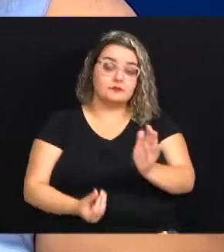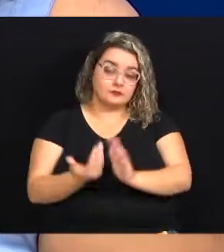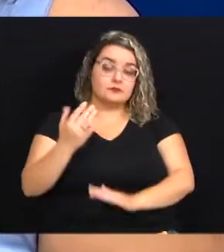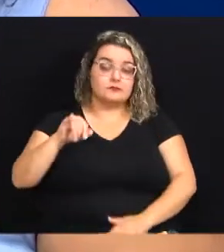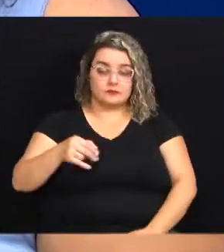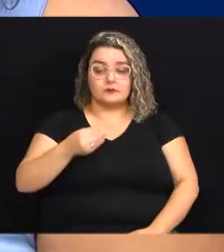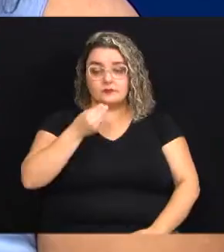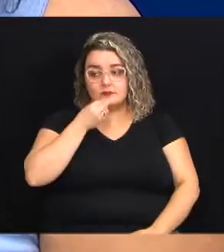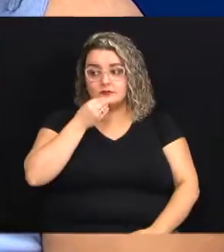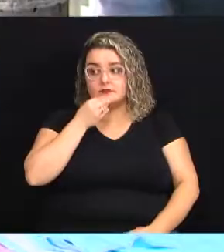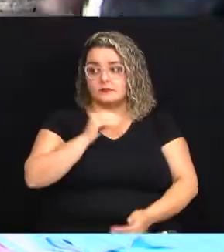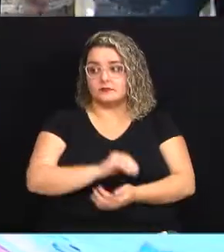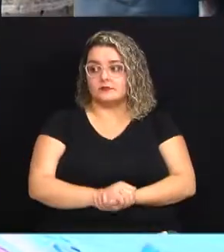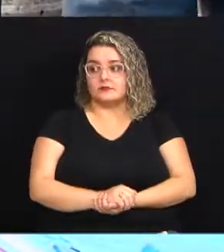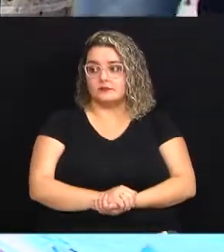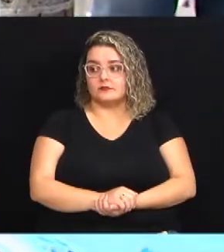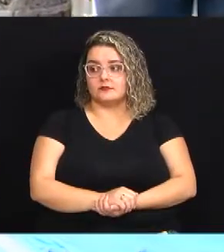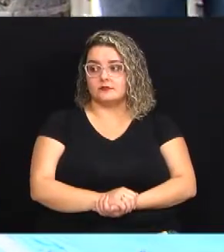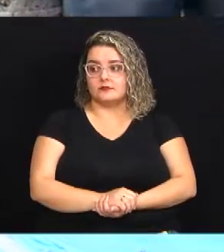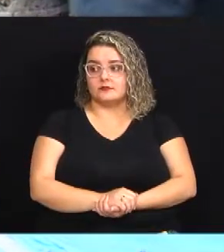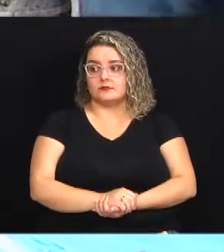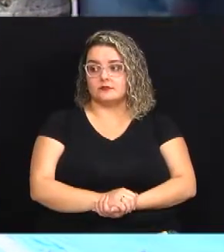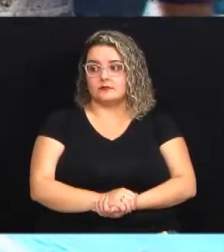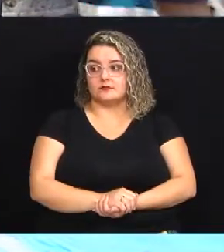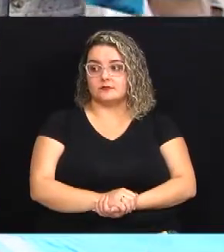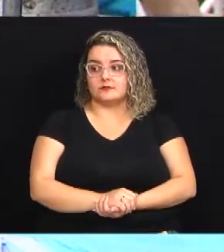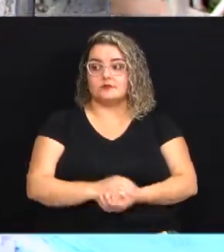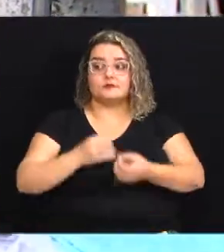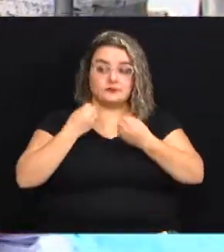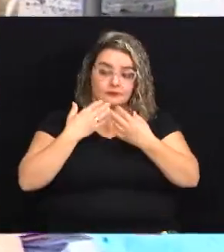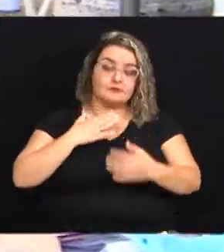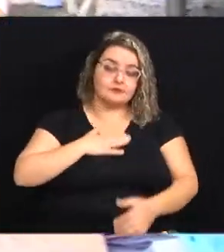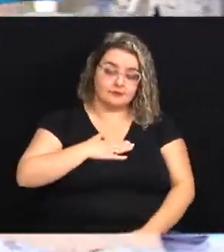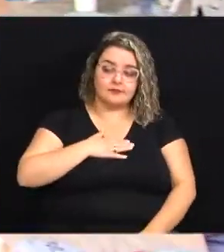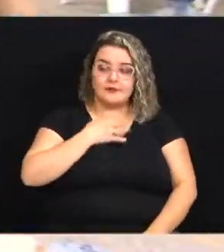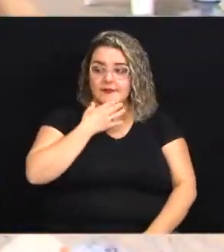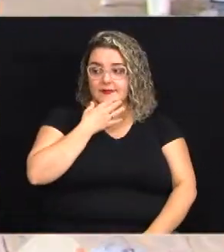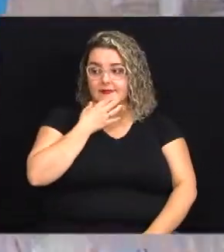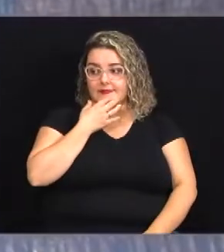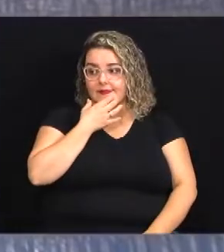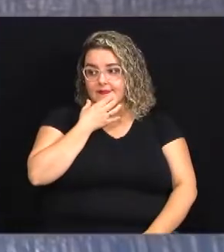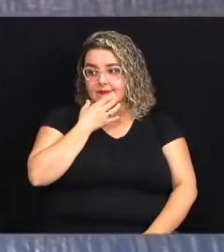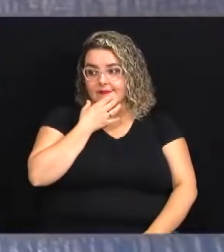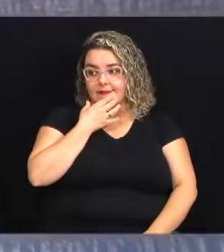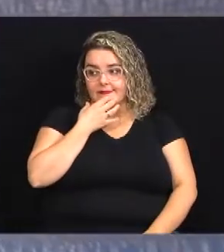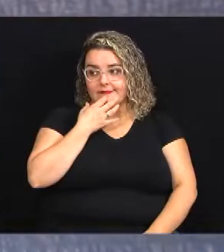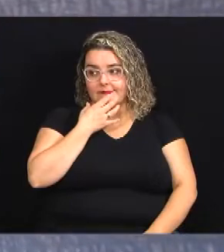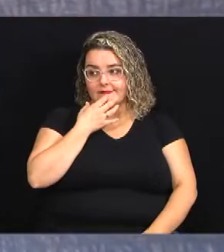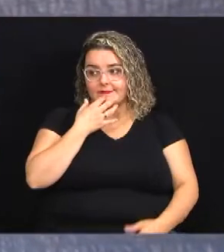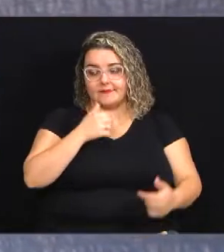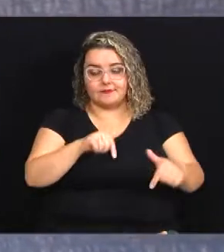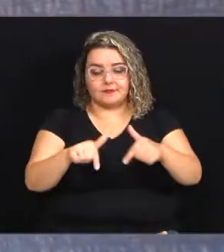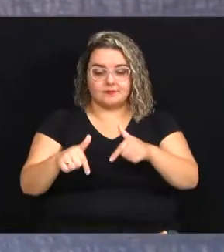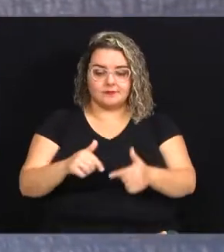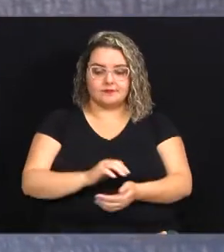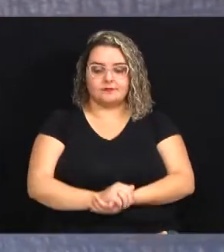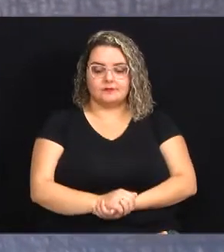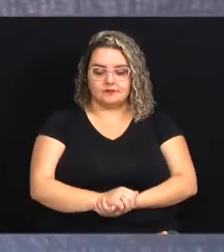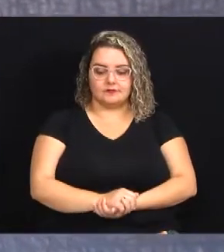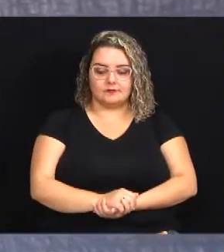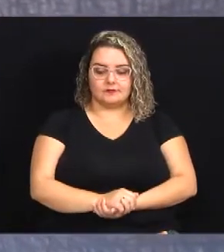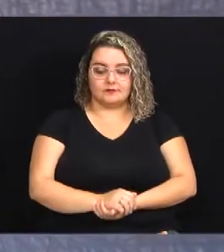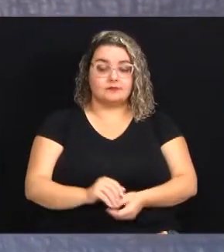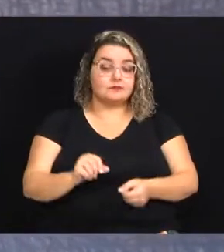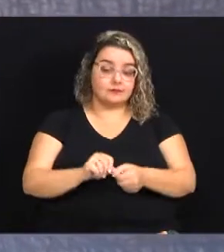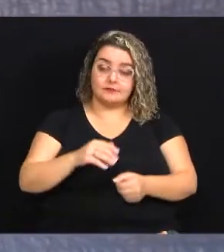oportunidade e aqui foi muito bom para mim foi um trabalho assim que nossa